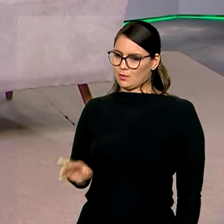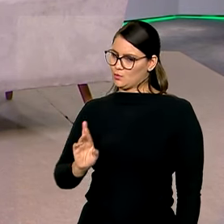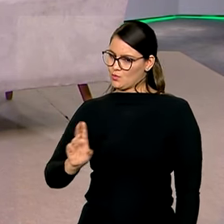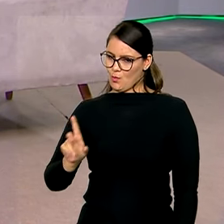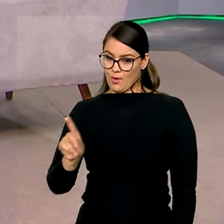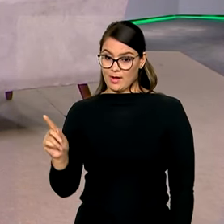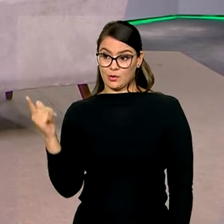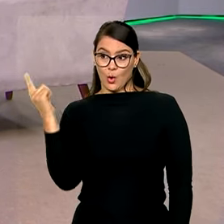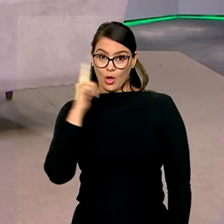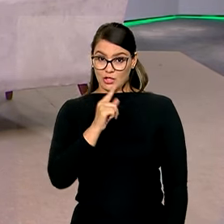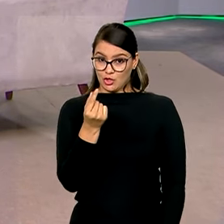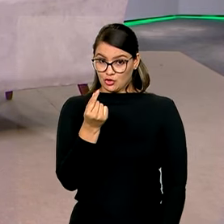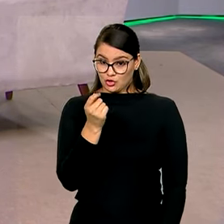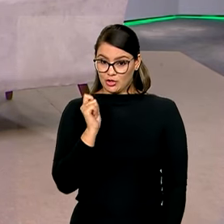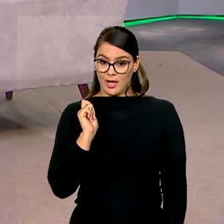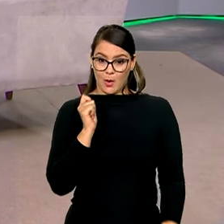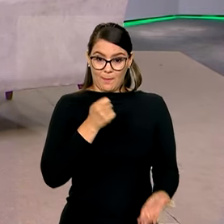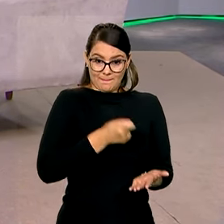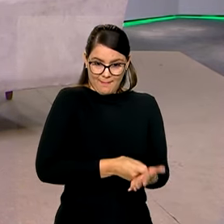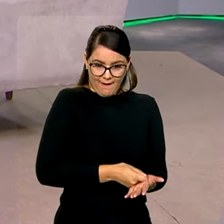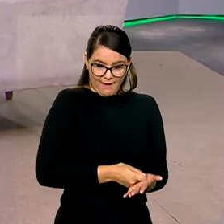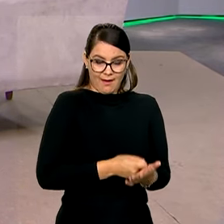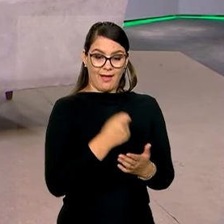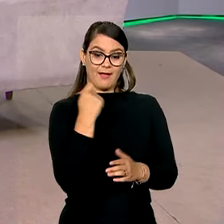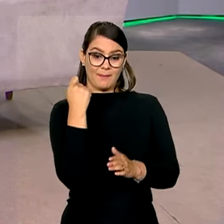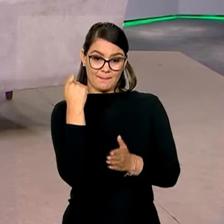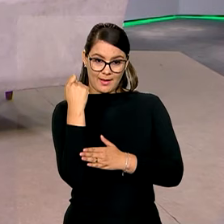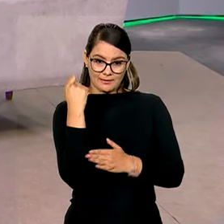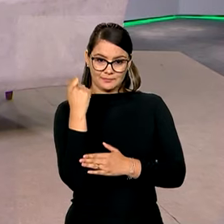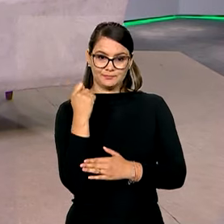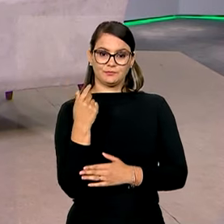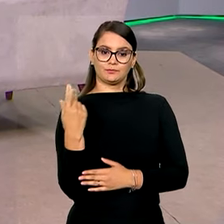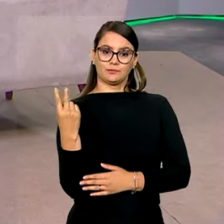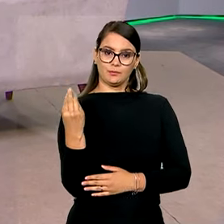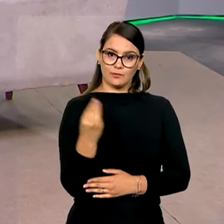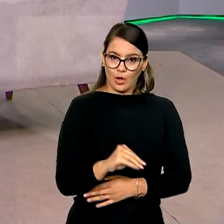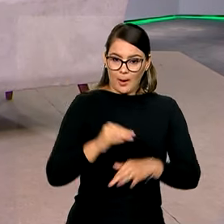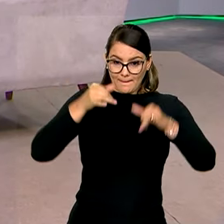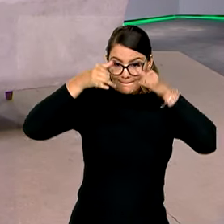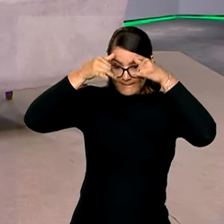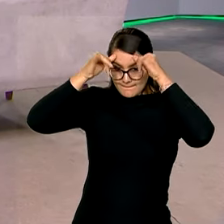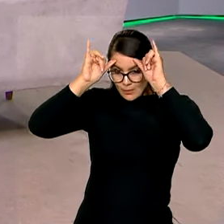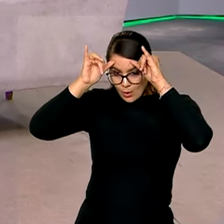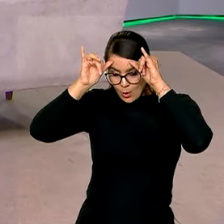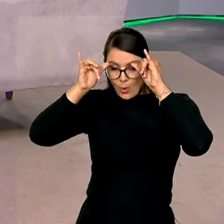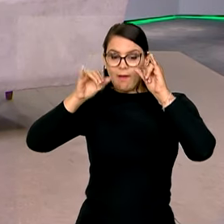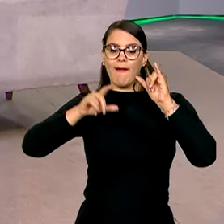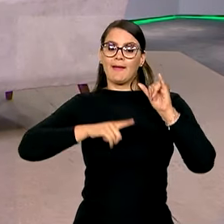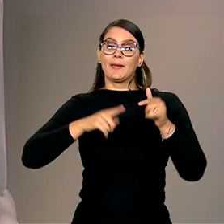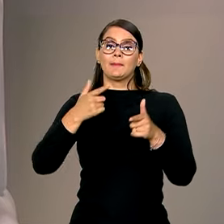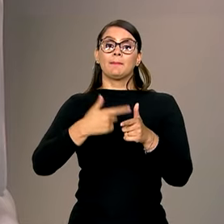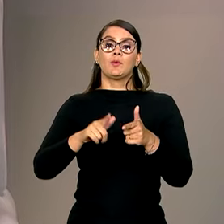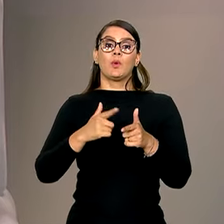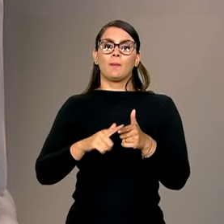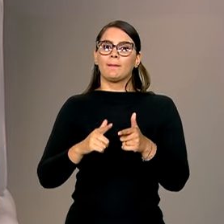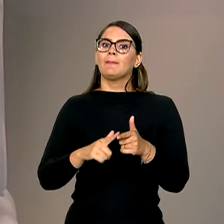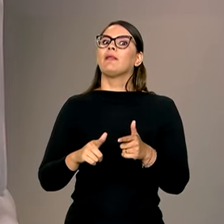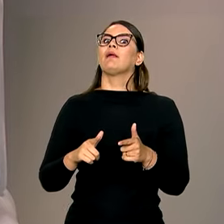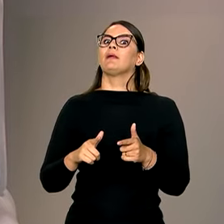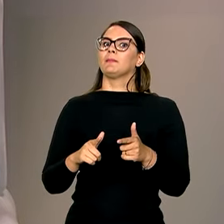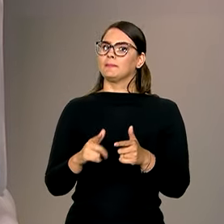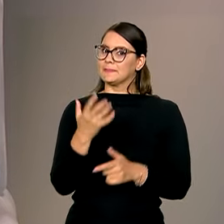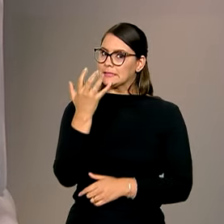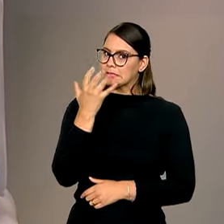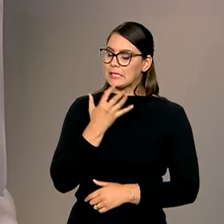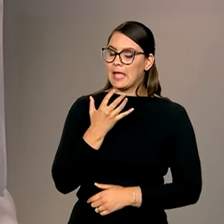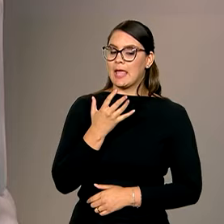se capitalizam com a madeira, depois colocam o pasto, colocam o boi. Esse boi tem um problema, inclusive, sanitário,